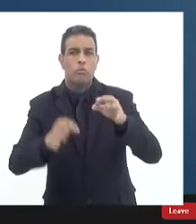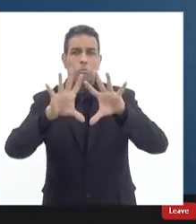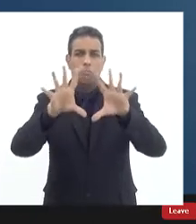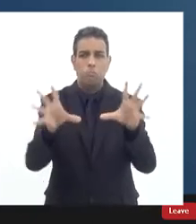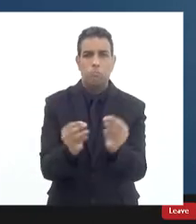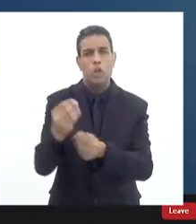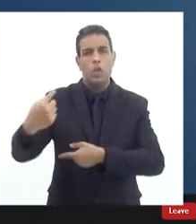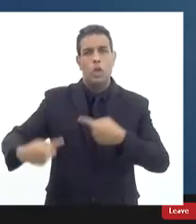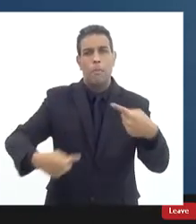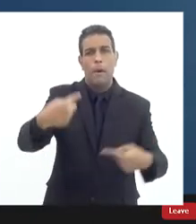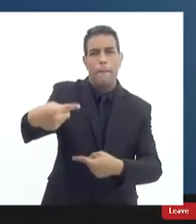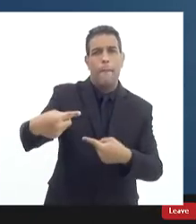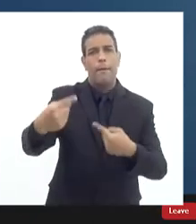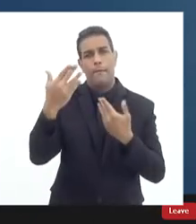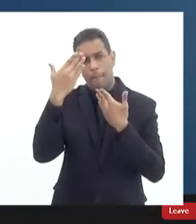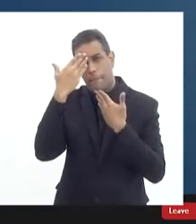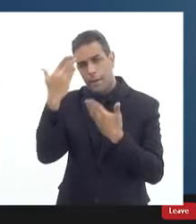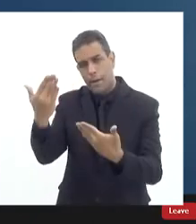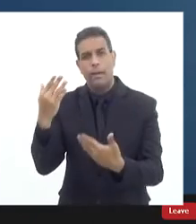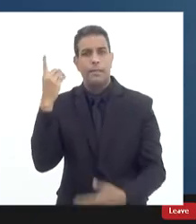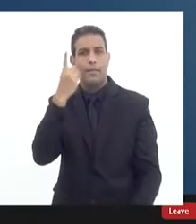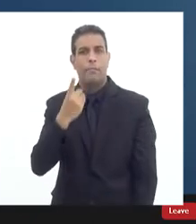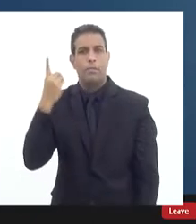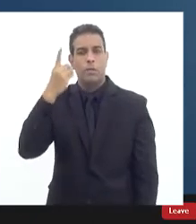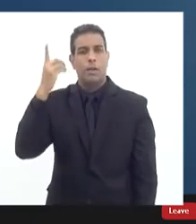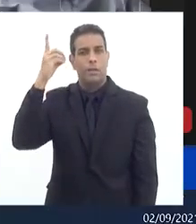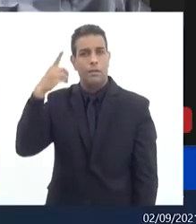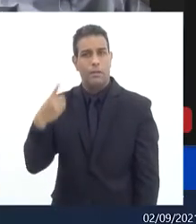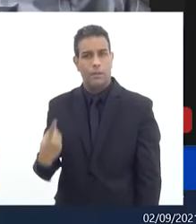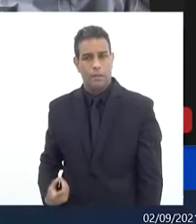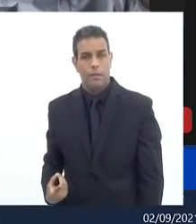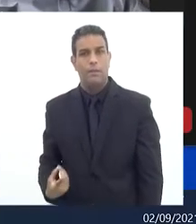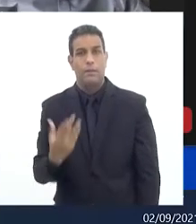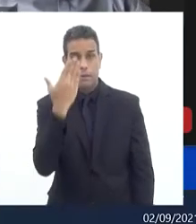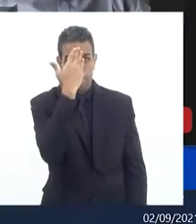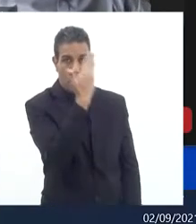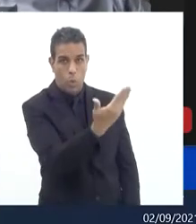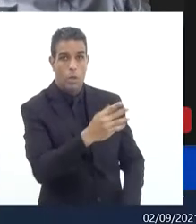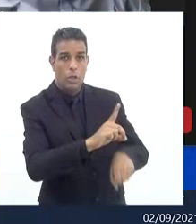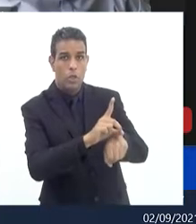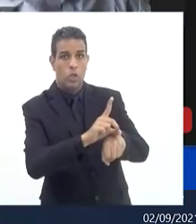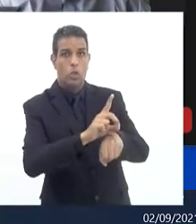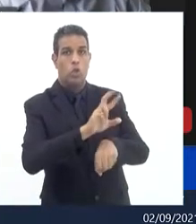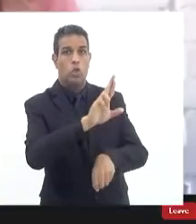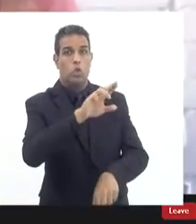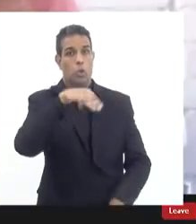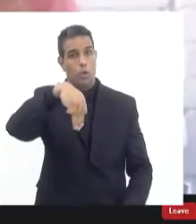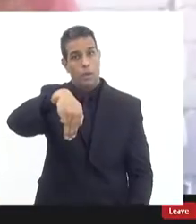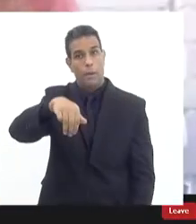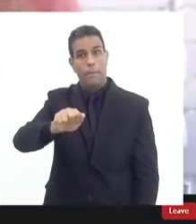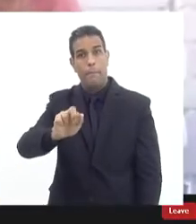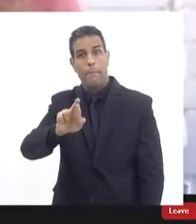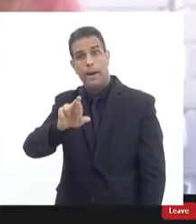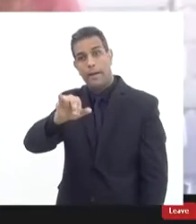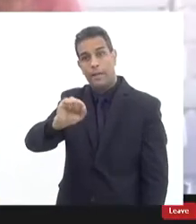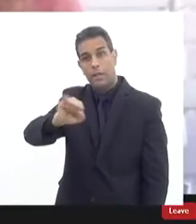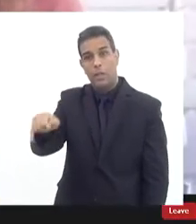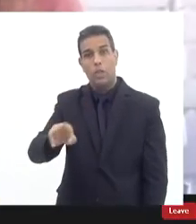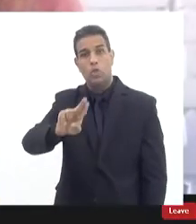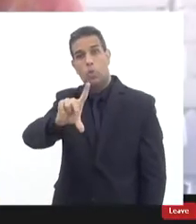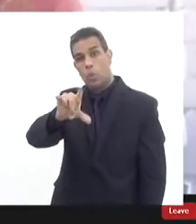agradeço mais uma vez deputada muito obrigada doutora Maria Júlia então